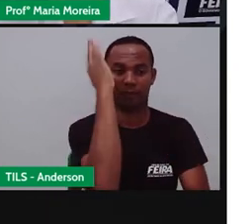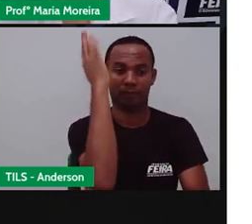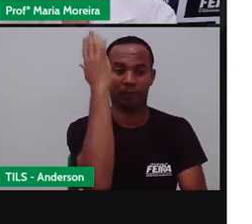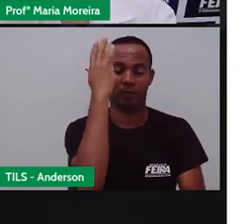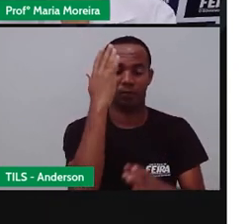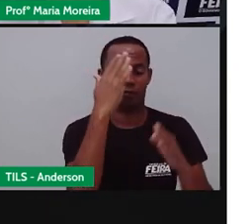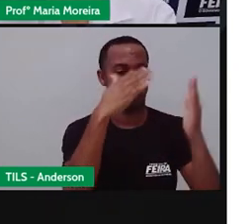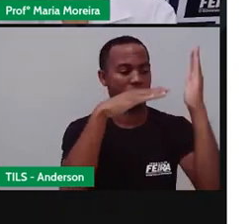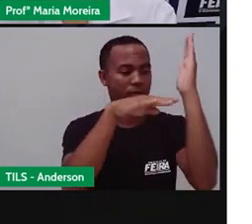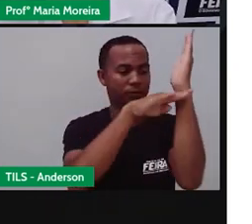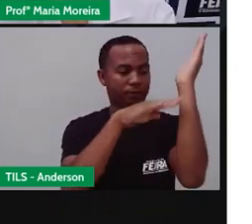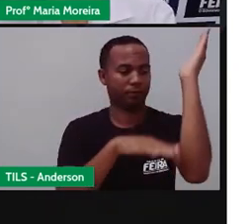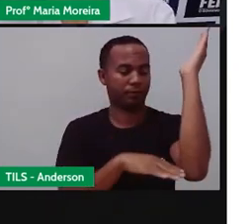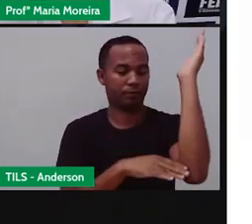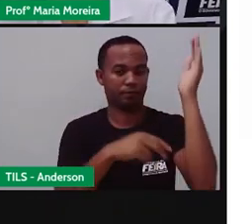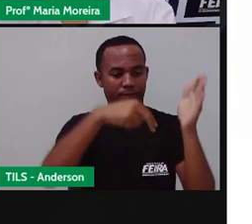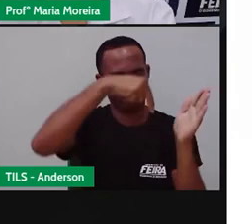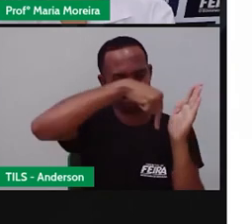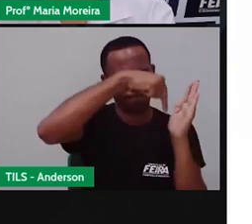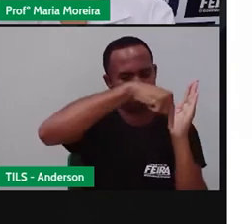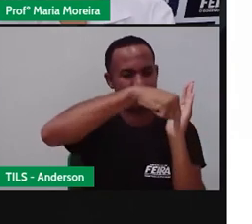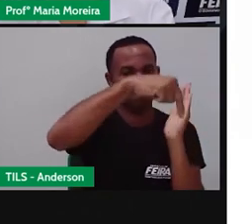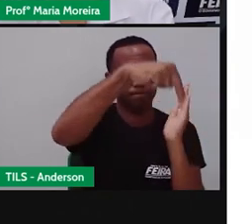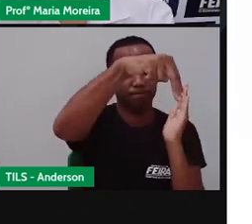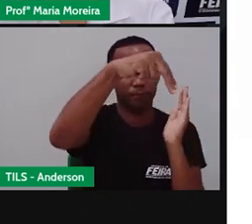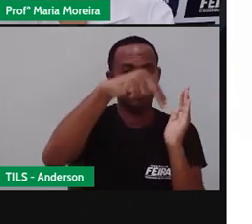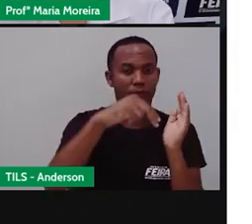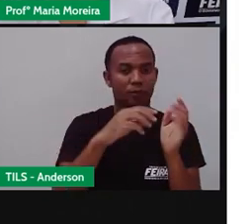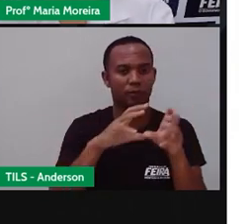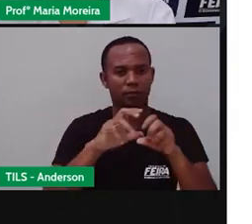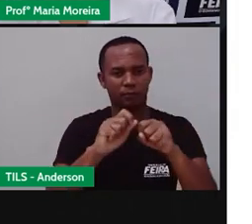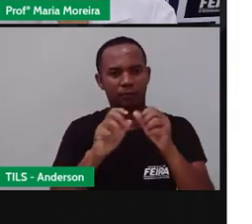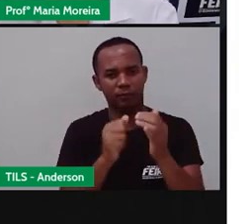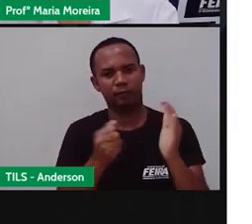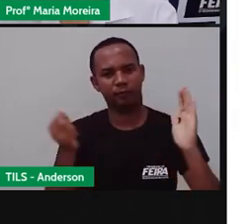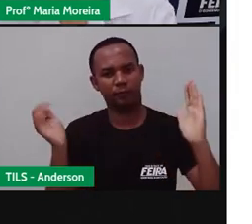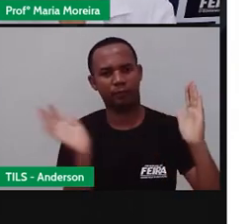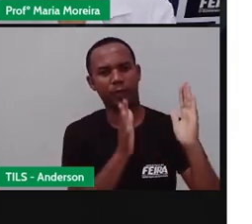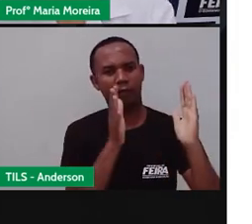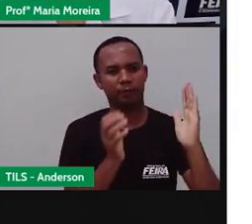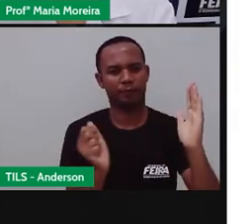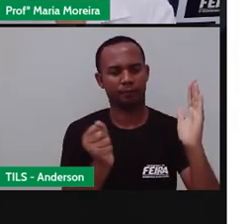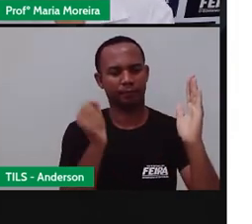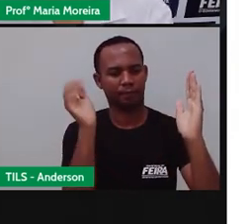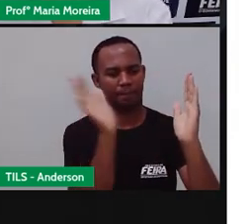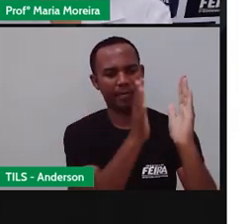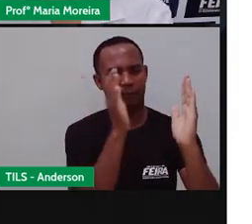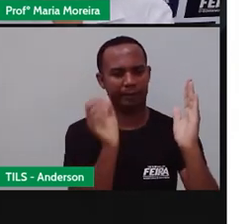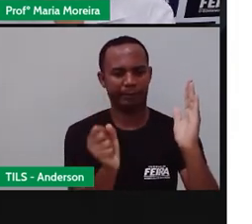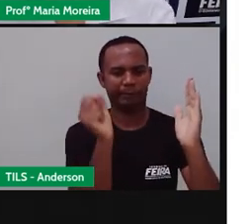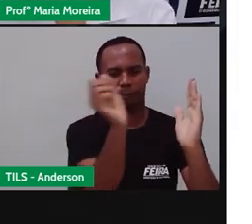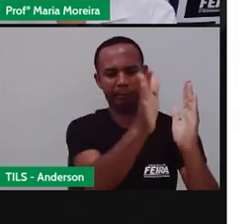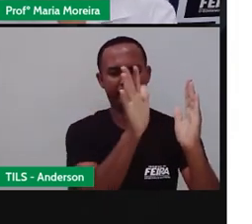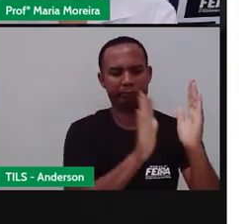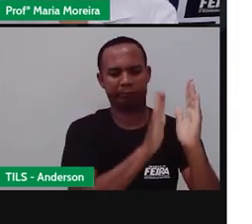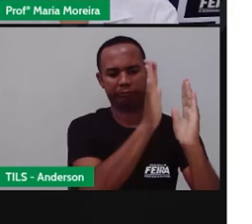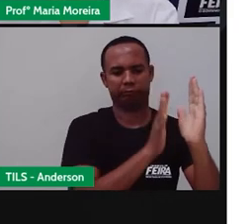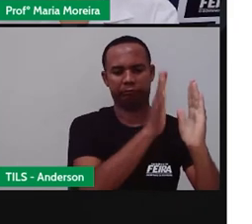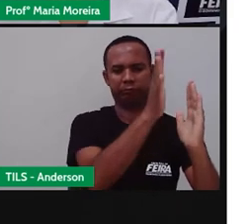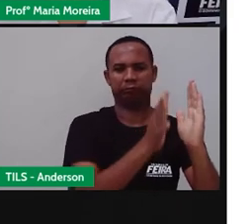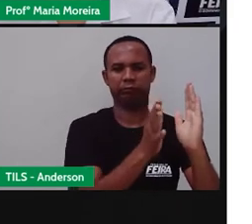simples, né? E mais comum nos municípios do interior do Brasil, porque são, por quê do interior do Brasil, né?